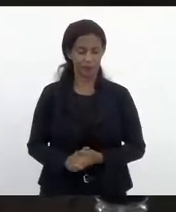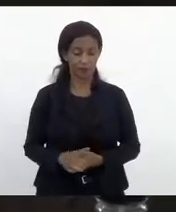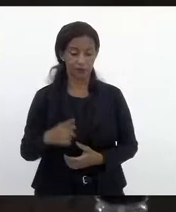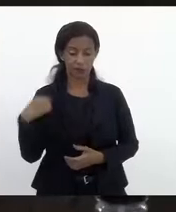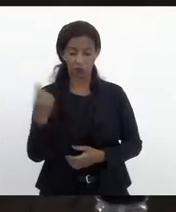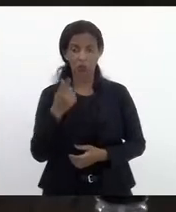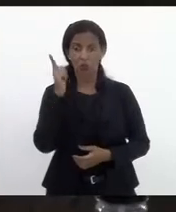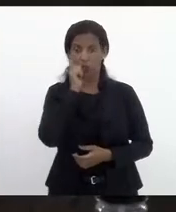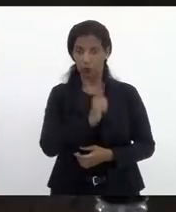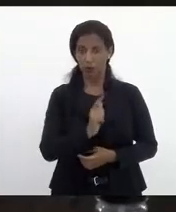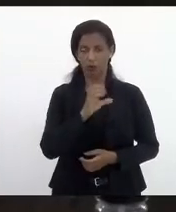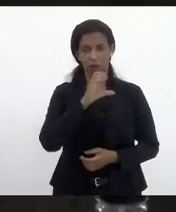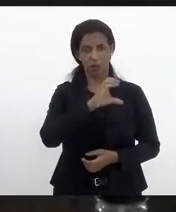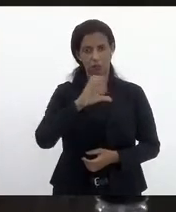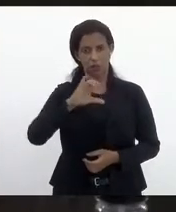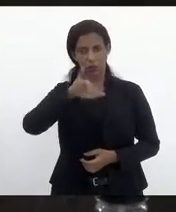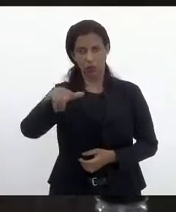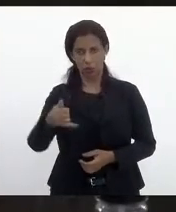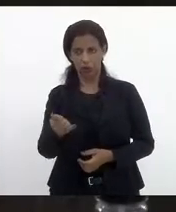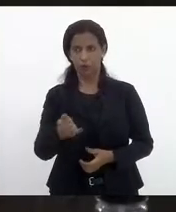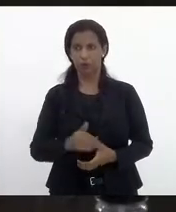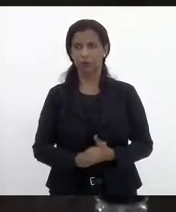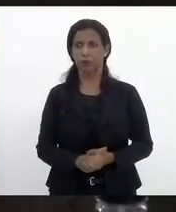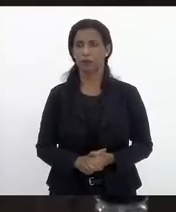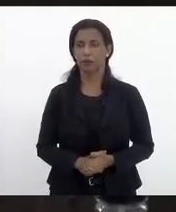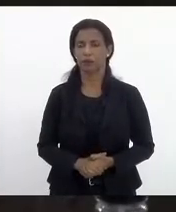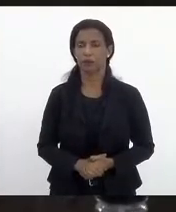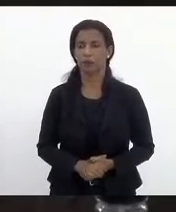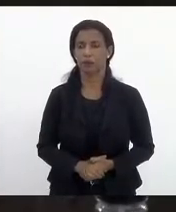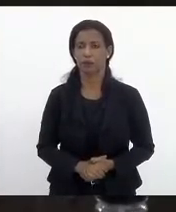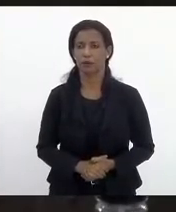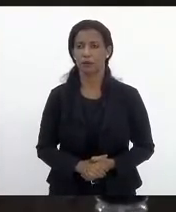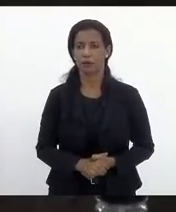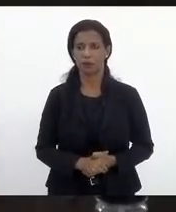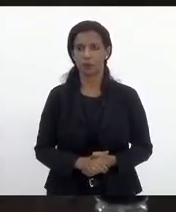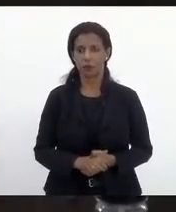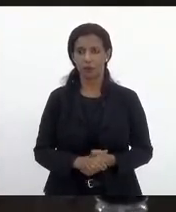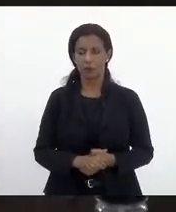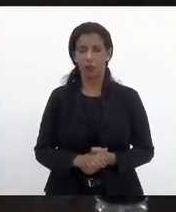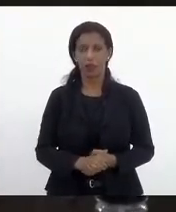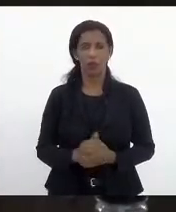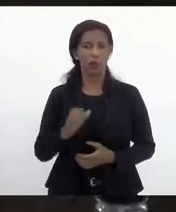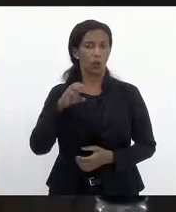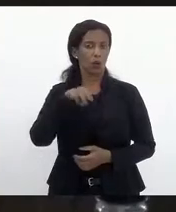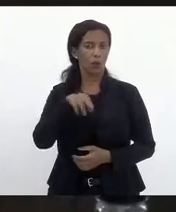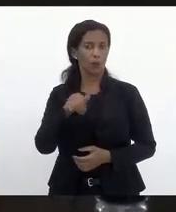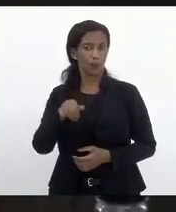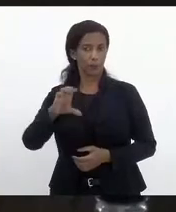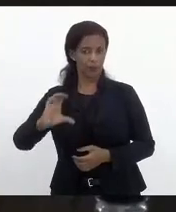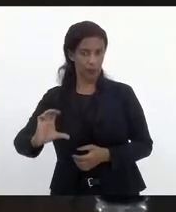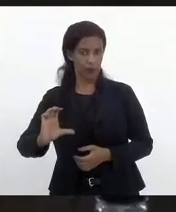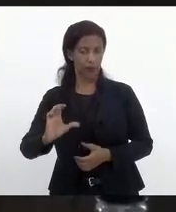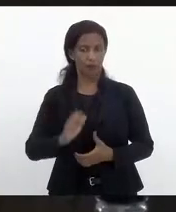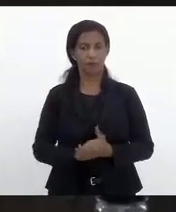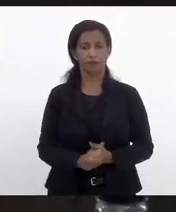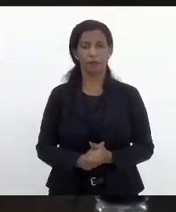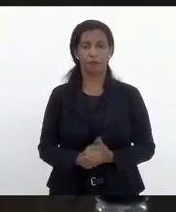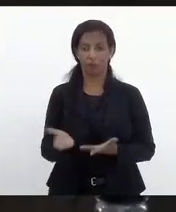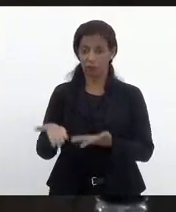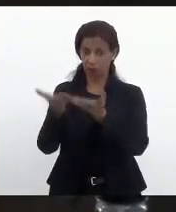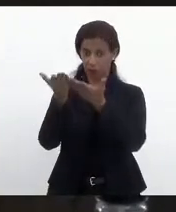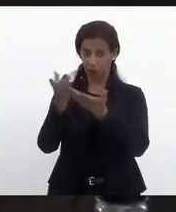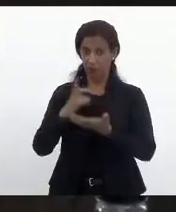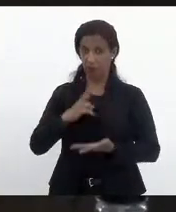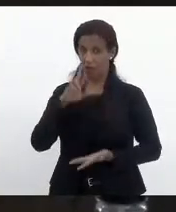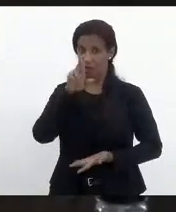conseguimos, através da CCJ, acomodarmos o melhor acordo possível com o deputado Carlos Mink. Ocorre que, vossa excelência tem razão,